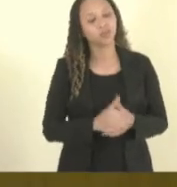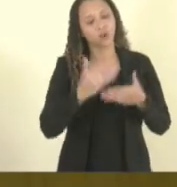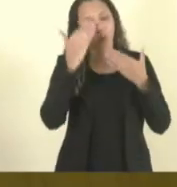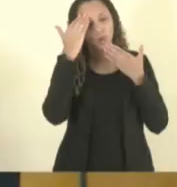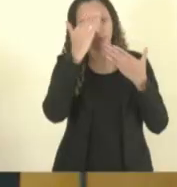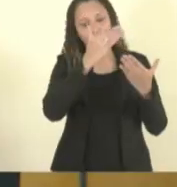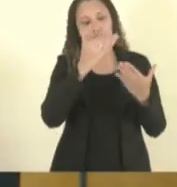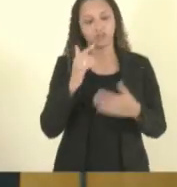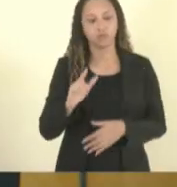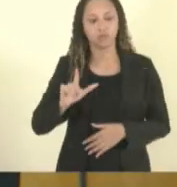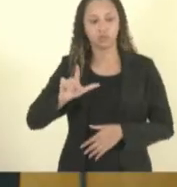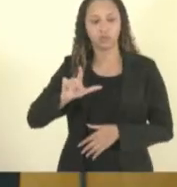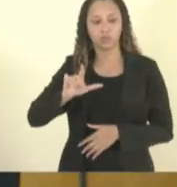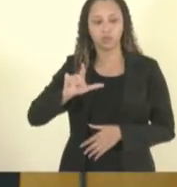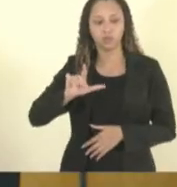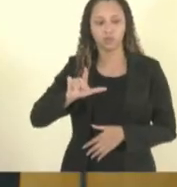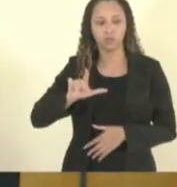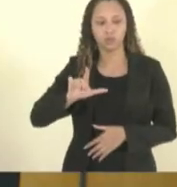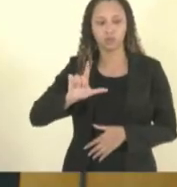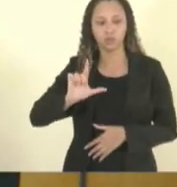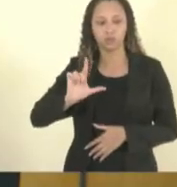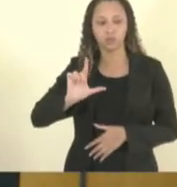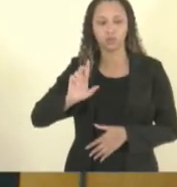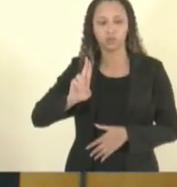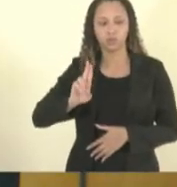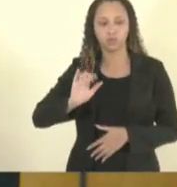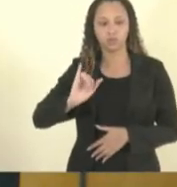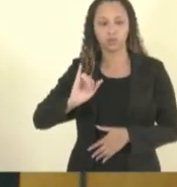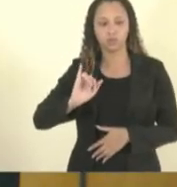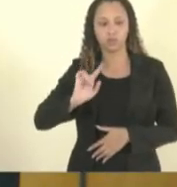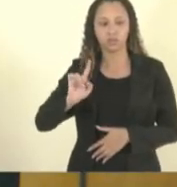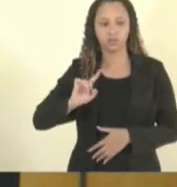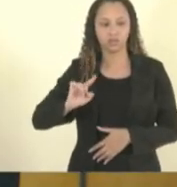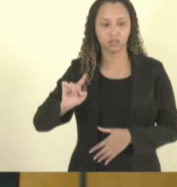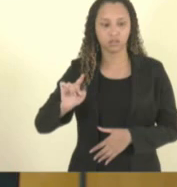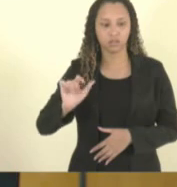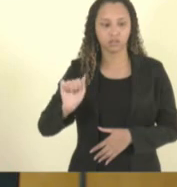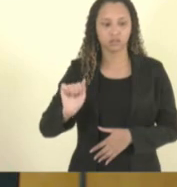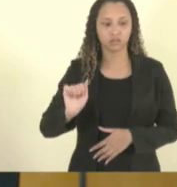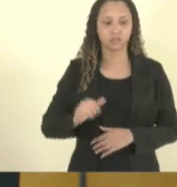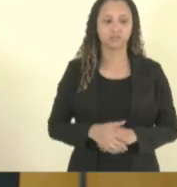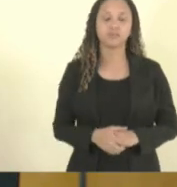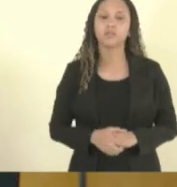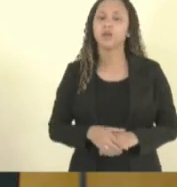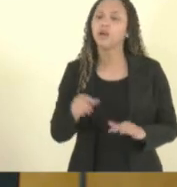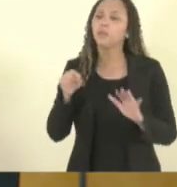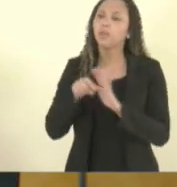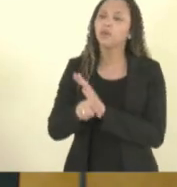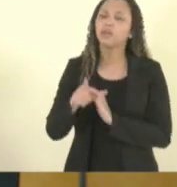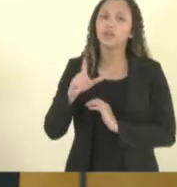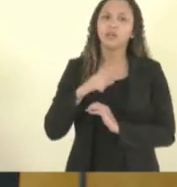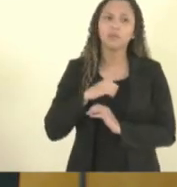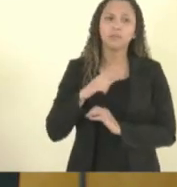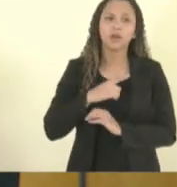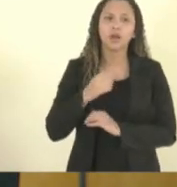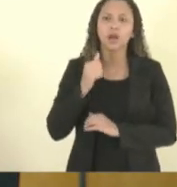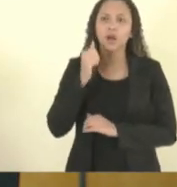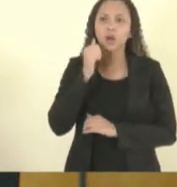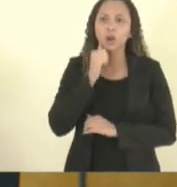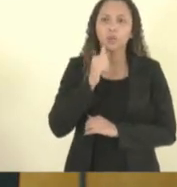Heloísa. Eu gostaria só de perguntar se vamos ouvir também dar mais a Solange.